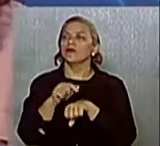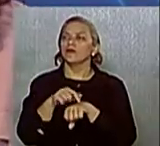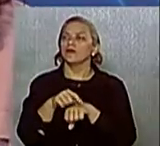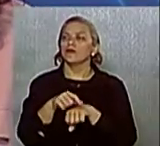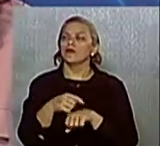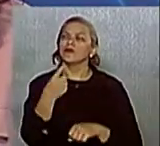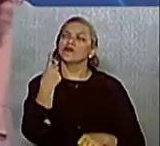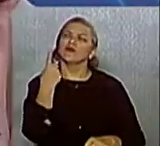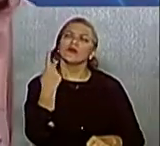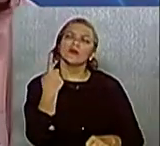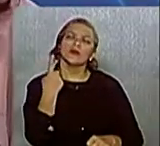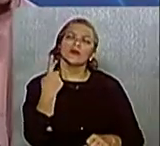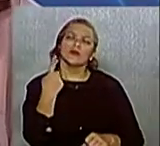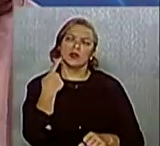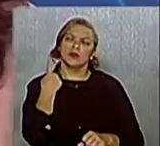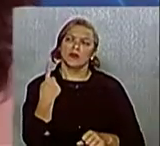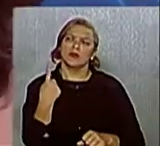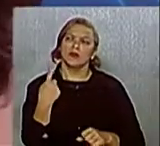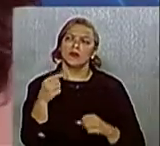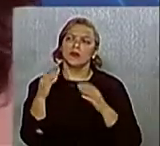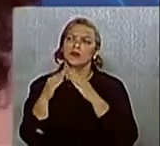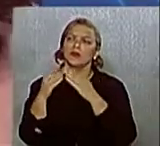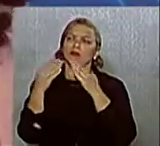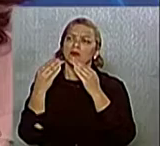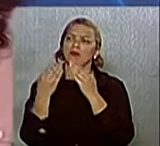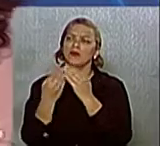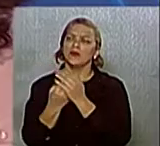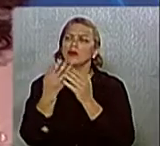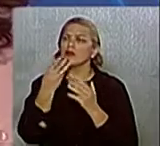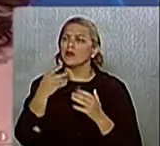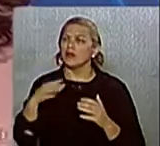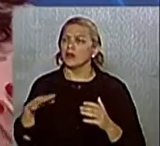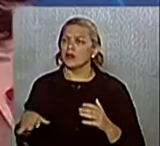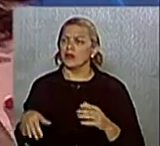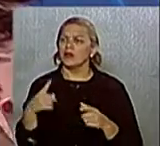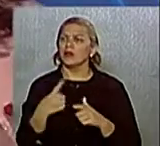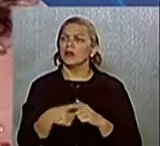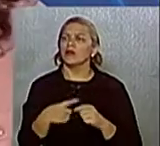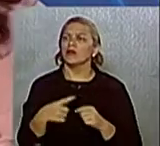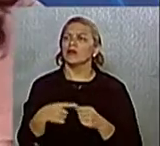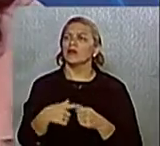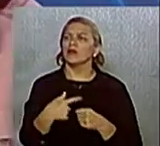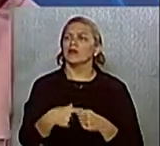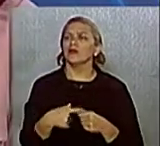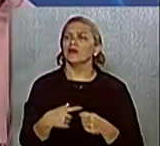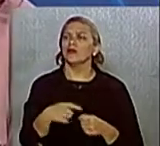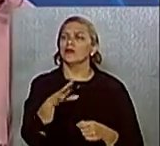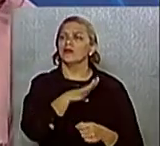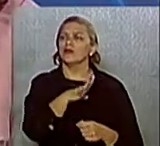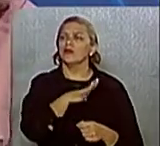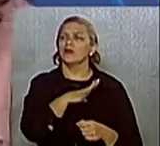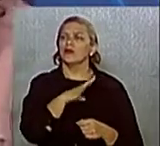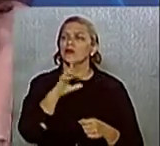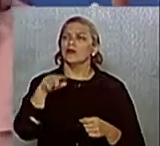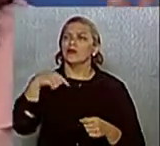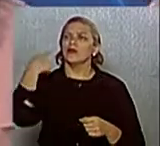creche, uma creche no centro da cidade, que vai se estender até 18h30, quer dizer, então, que a